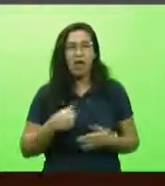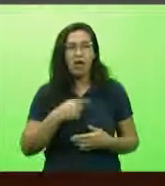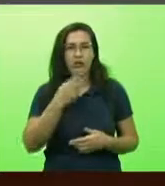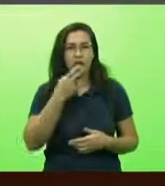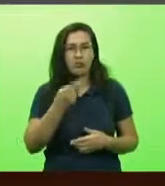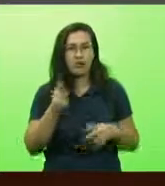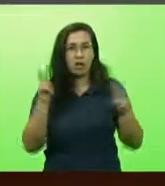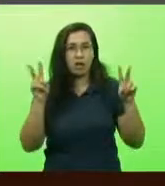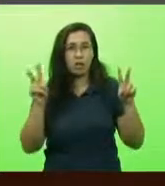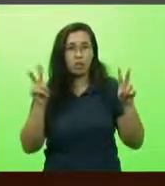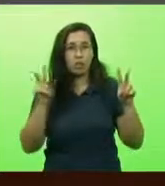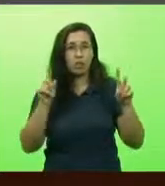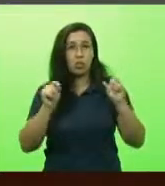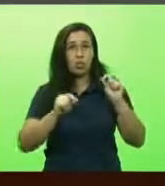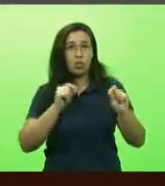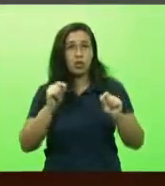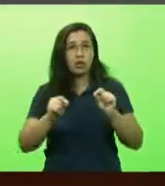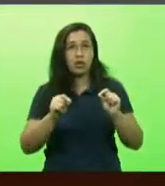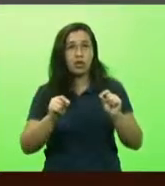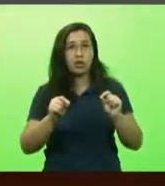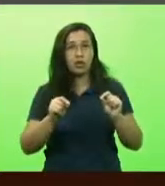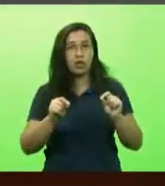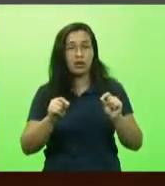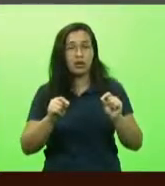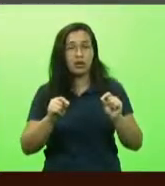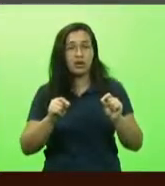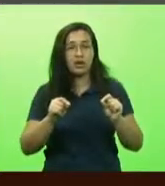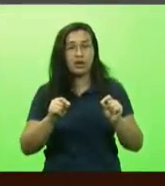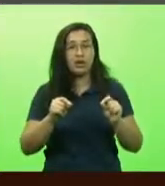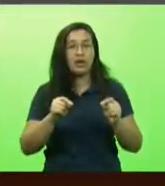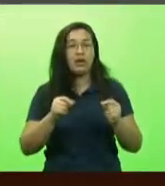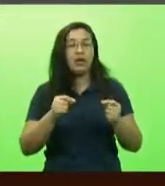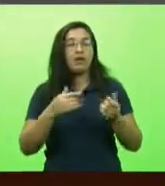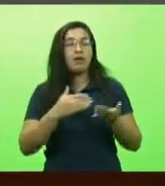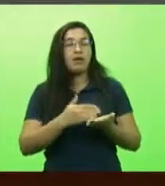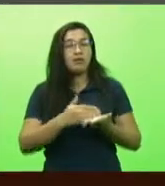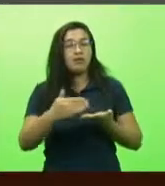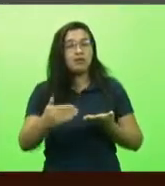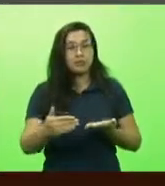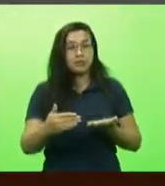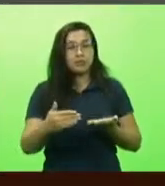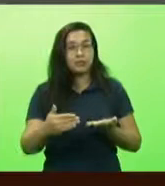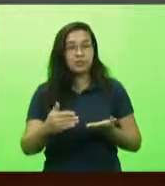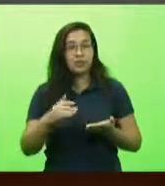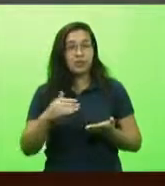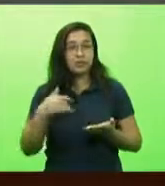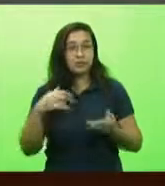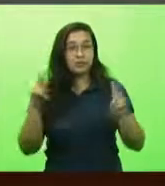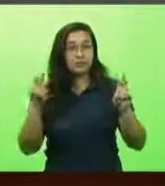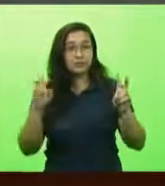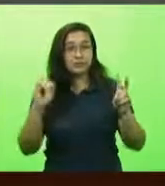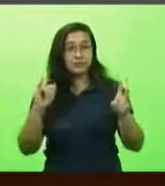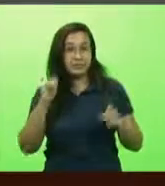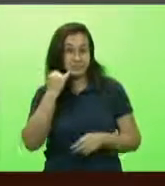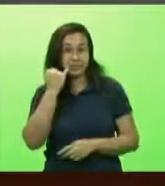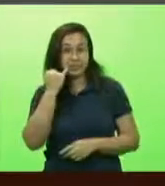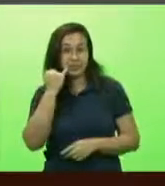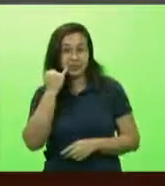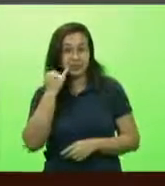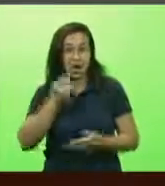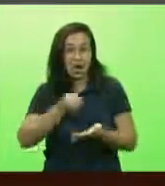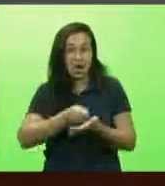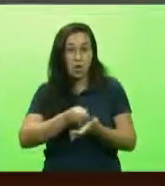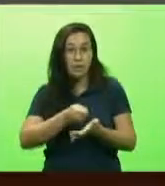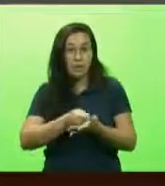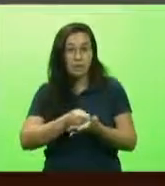da minha fala, porque eu estava trazendo aqui, deputado Gessé, eu estava trazendo aqui a cobrança da comunidade,